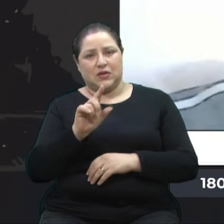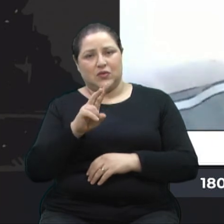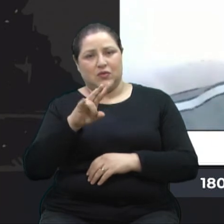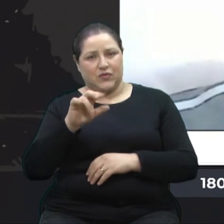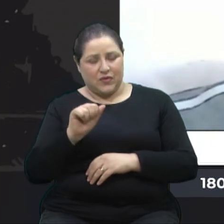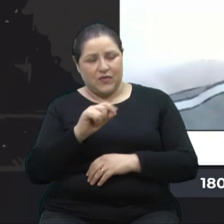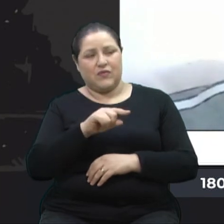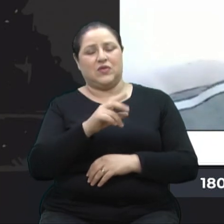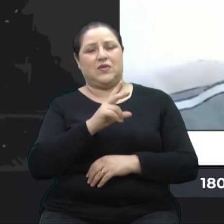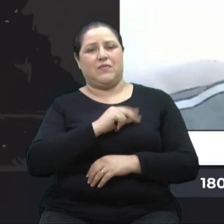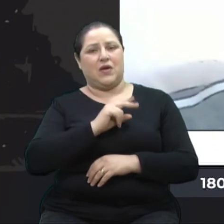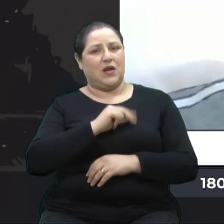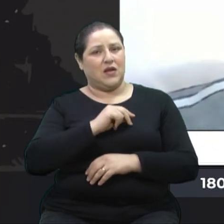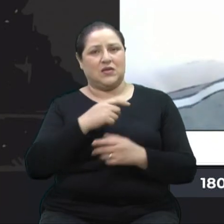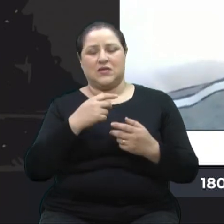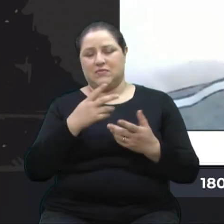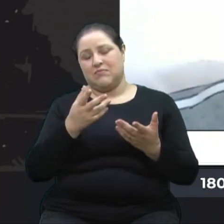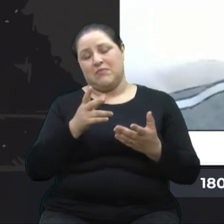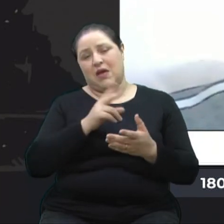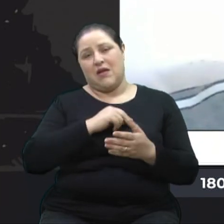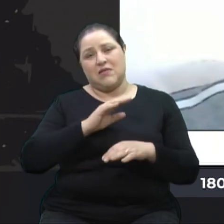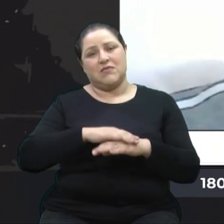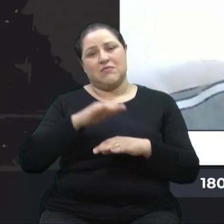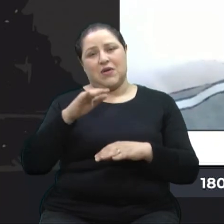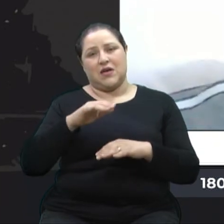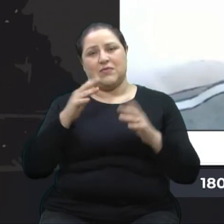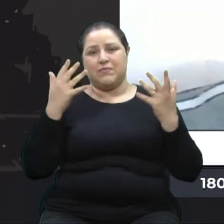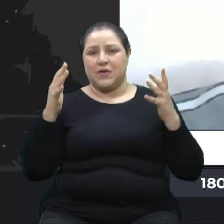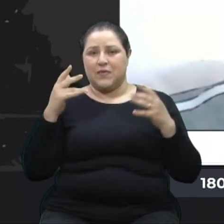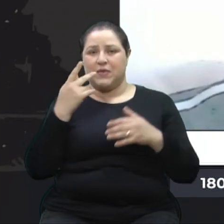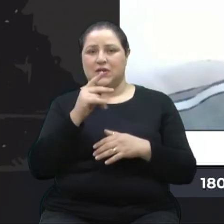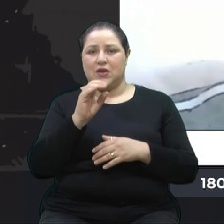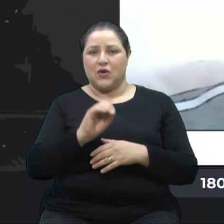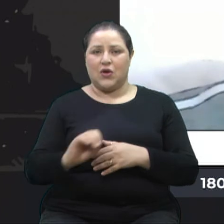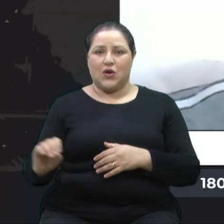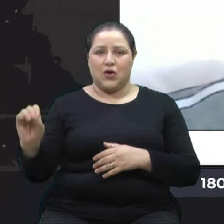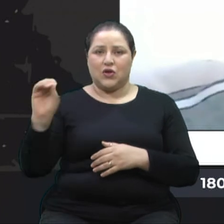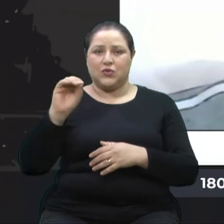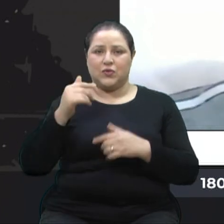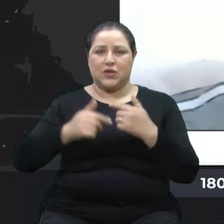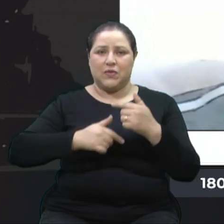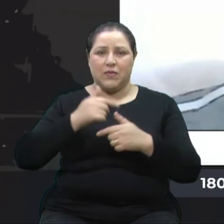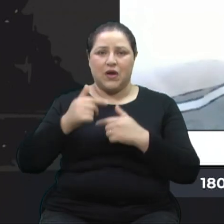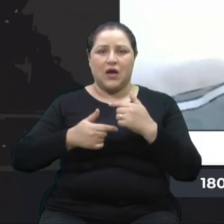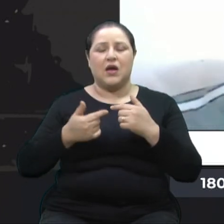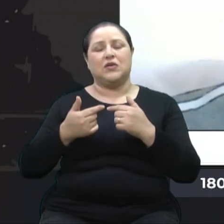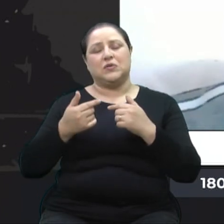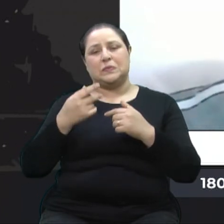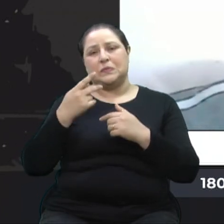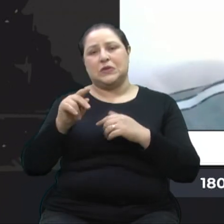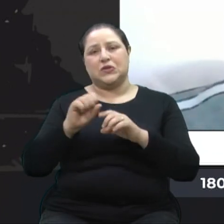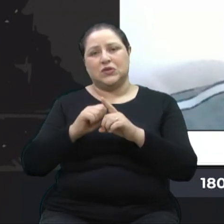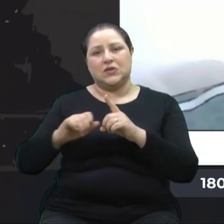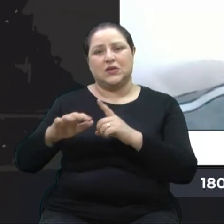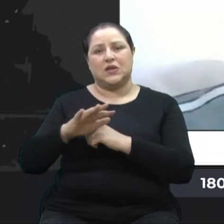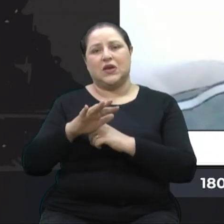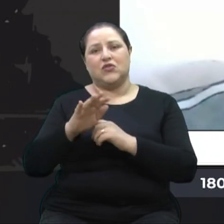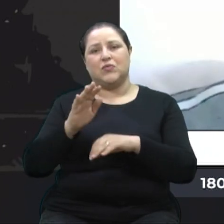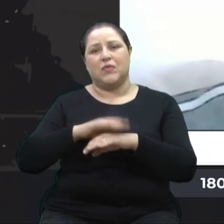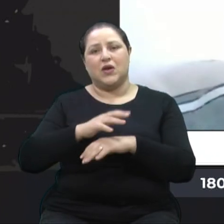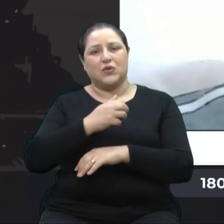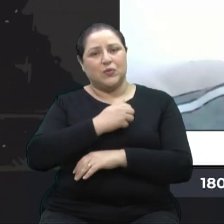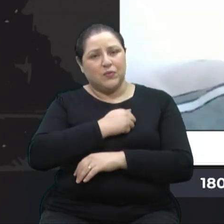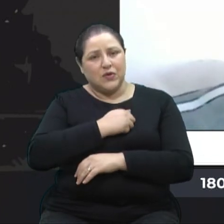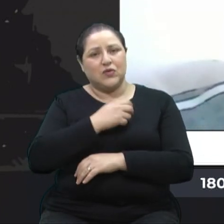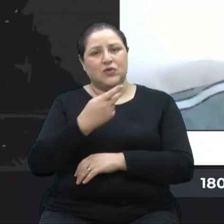muito mais, né? Parabéns pelo teu excelente trabalho pela sociedade mais humilde da nossa cidade de